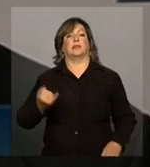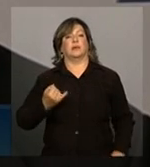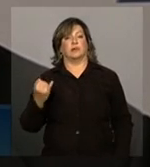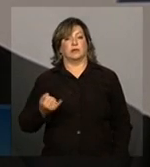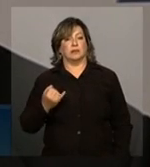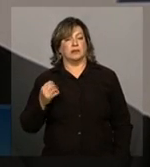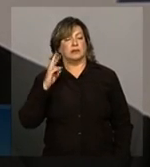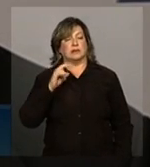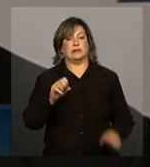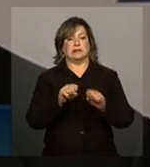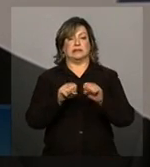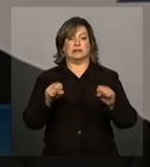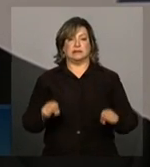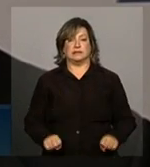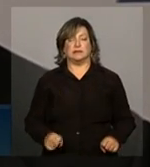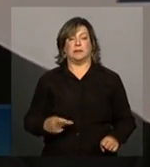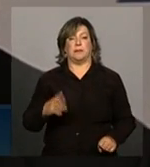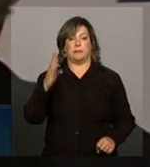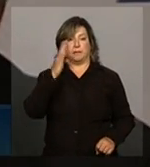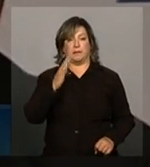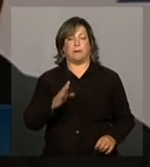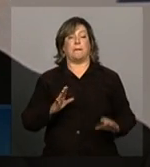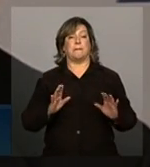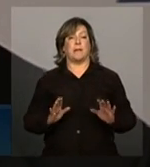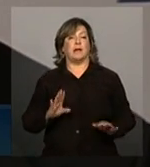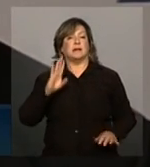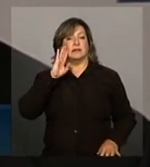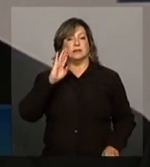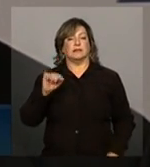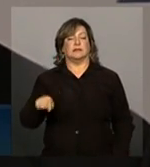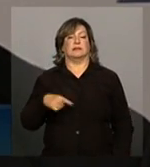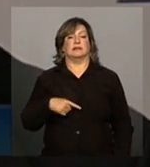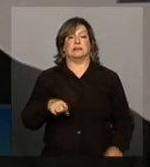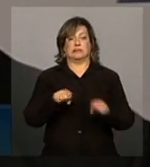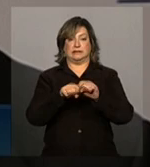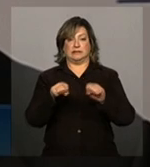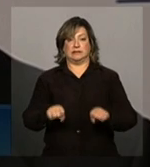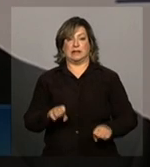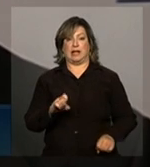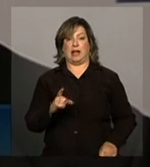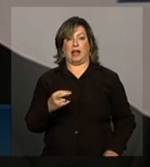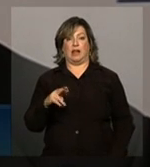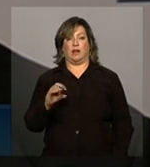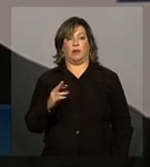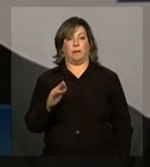no sistema de transmissão brasileiro. Mas, disparadamente, o sistema Eletrobras